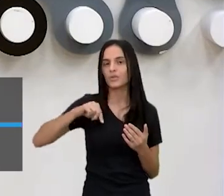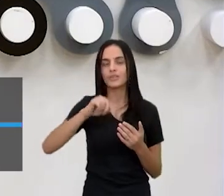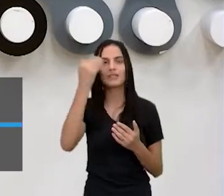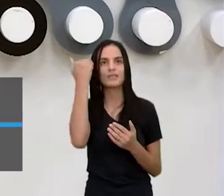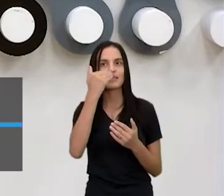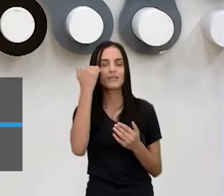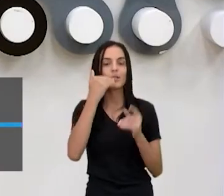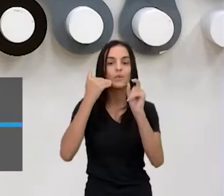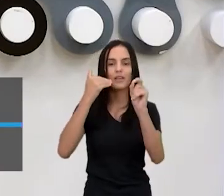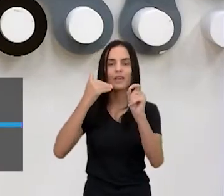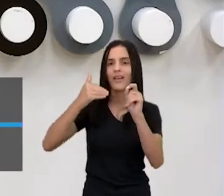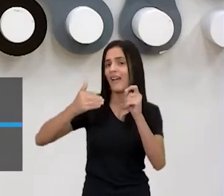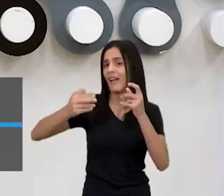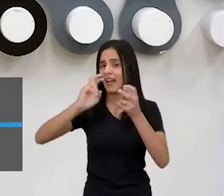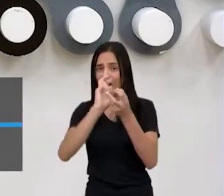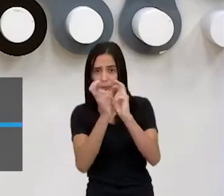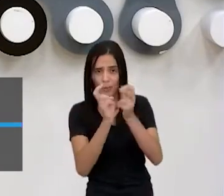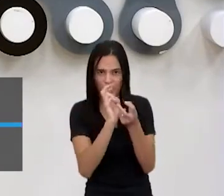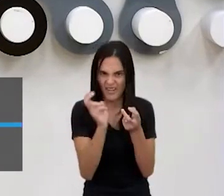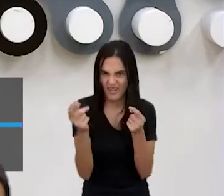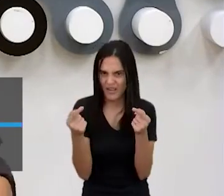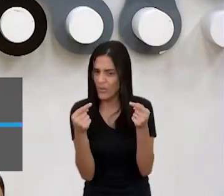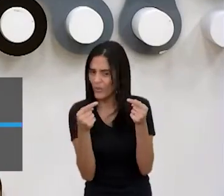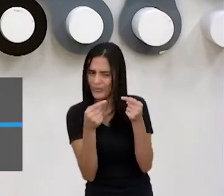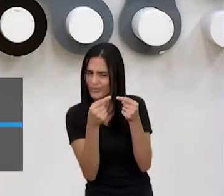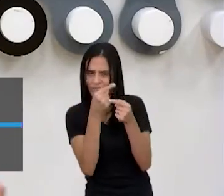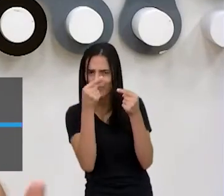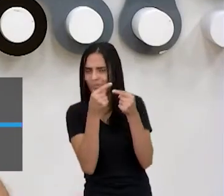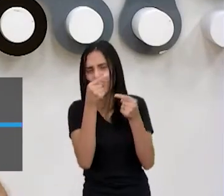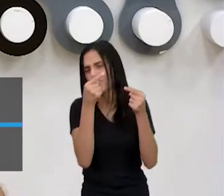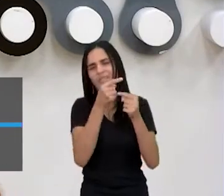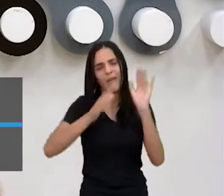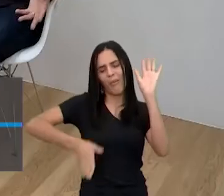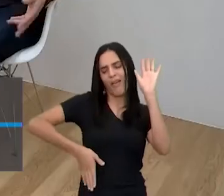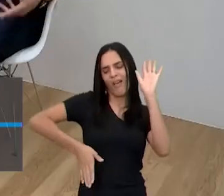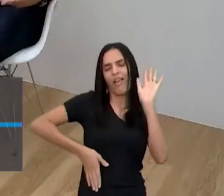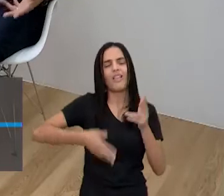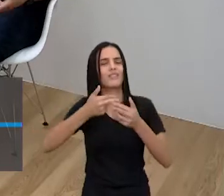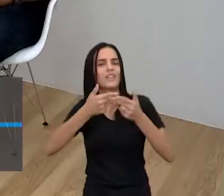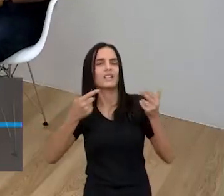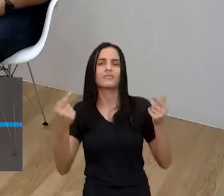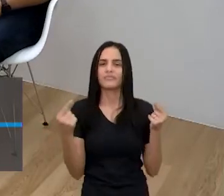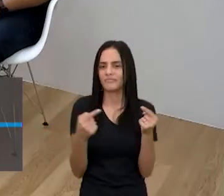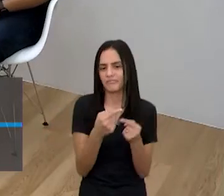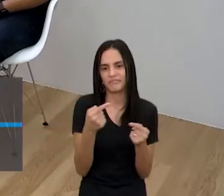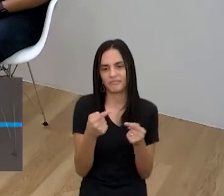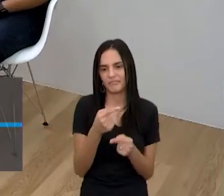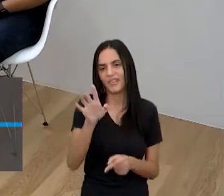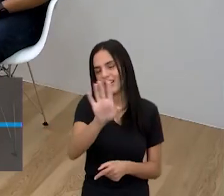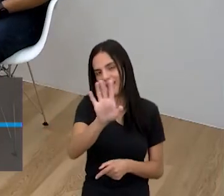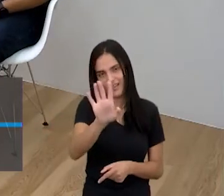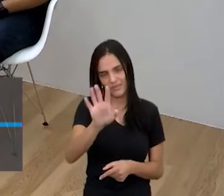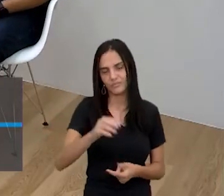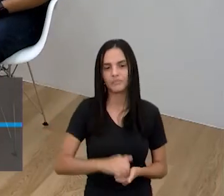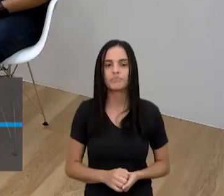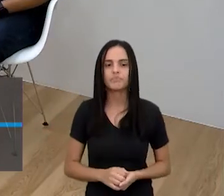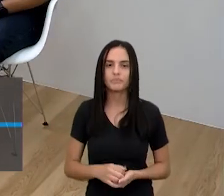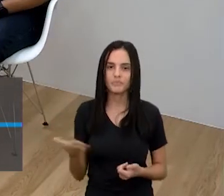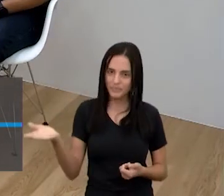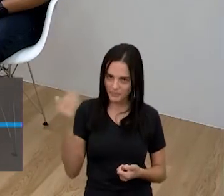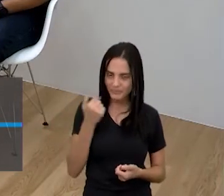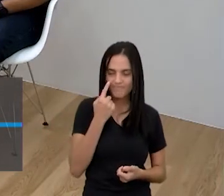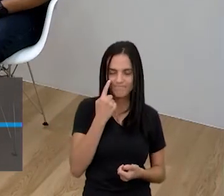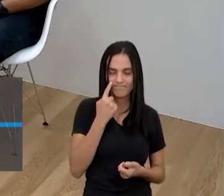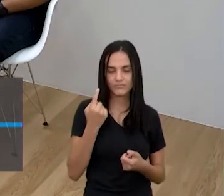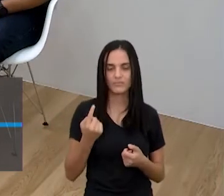gente entendeu que capoeira não tem nada, não tem nada a ver com bandido. Muito pelo contrário, Muito pelo contrário. Muito pelo contrário. Então vamos aí,